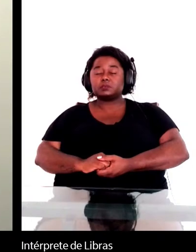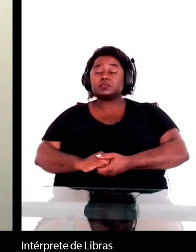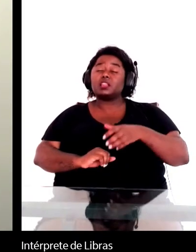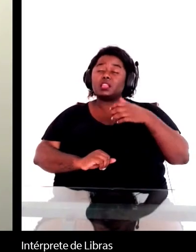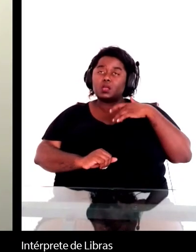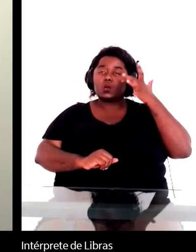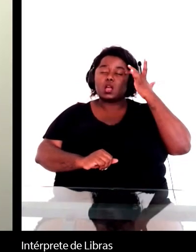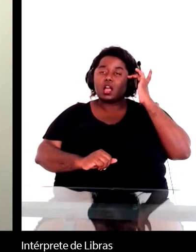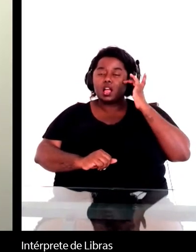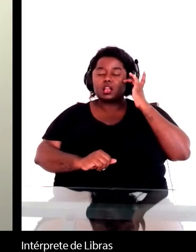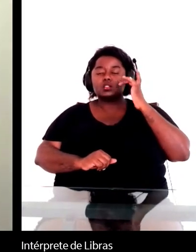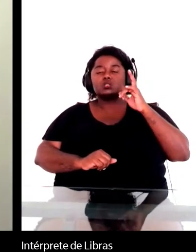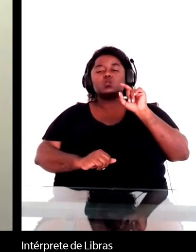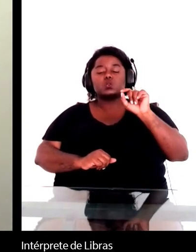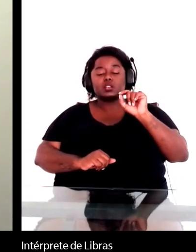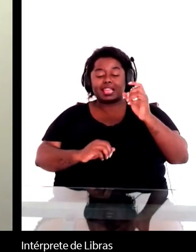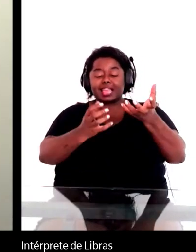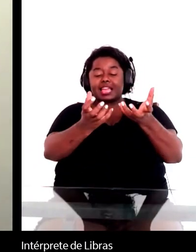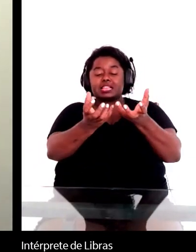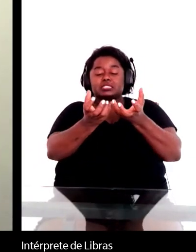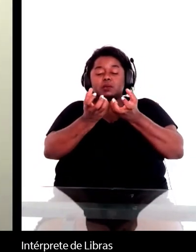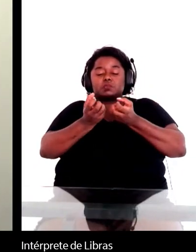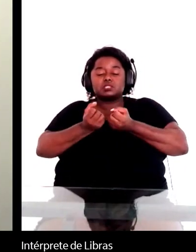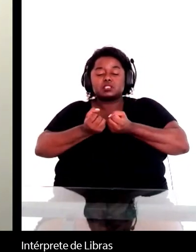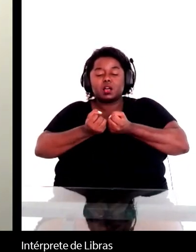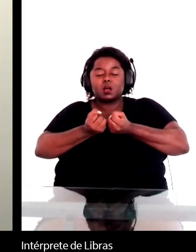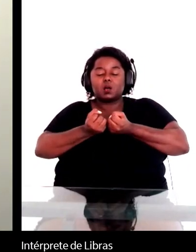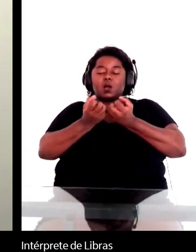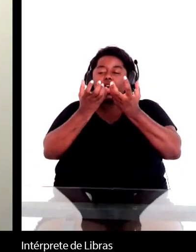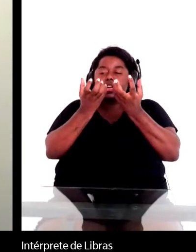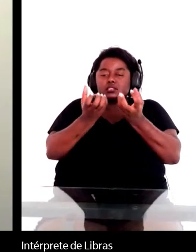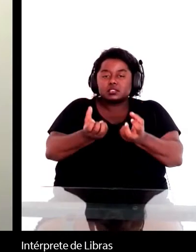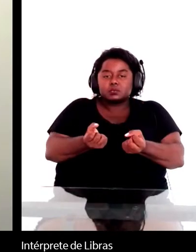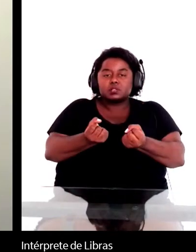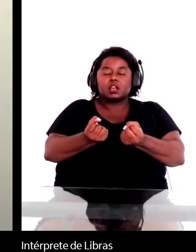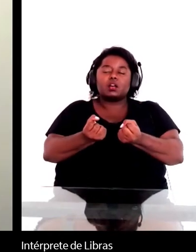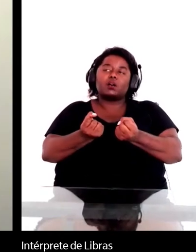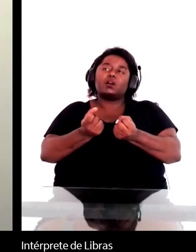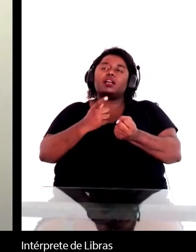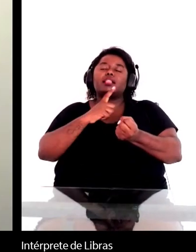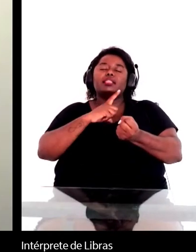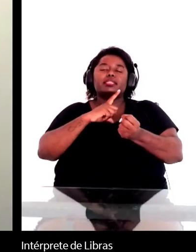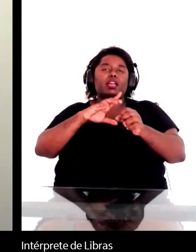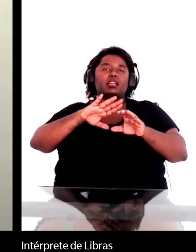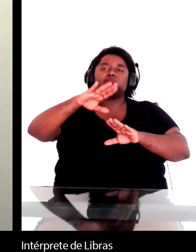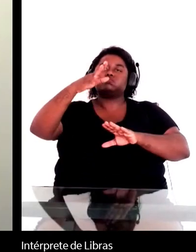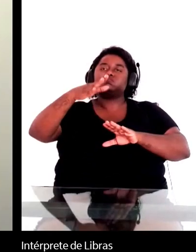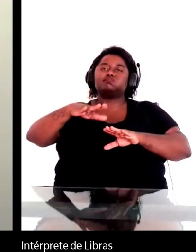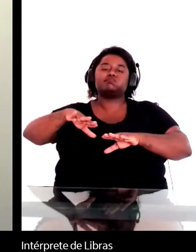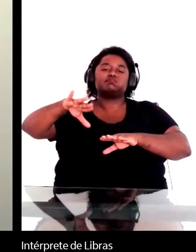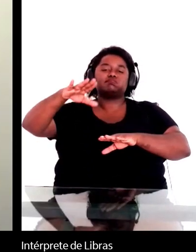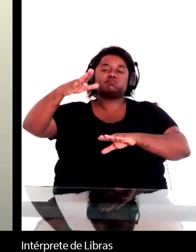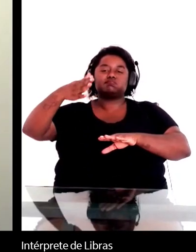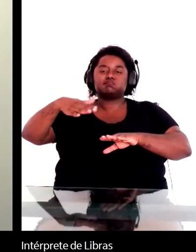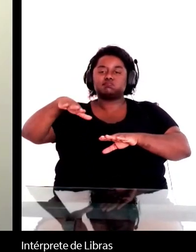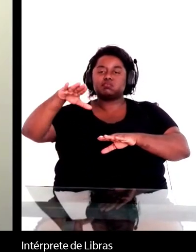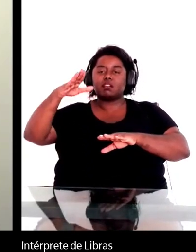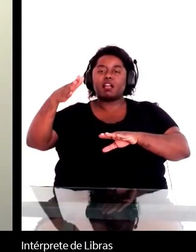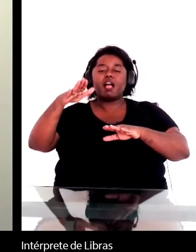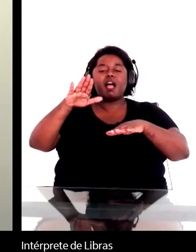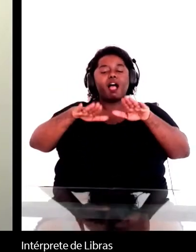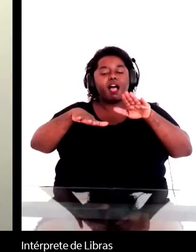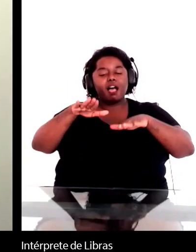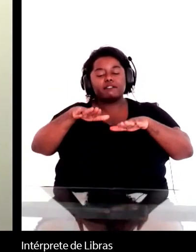a recepção vem em ondas, digamos, talvez tenha uma leva de interesse nas